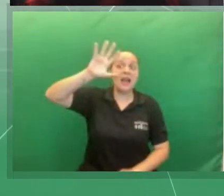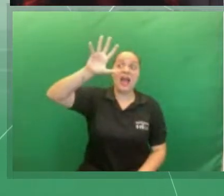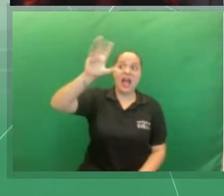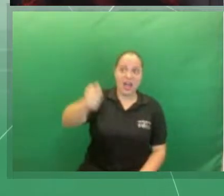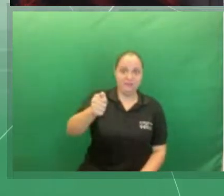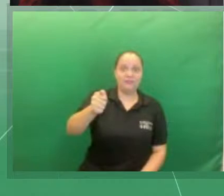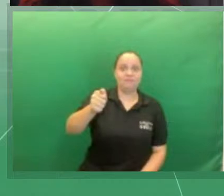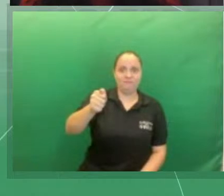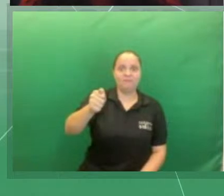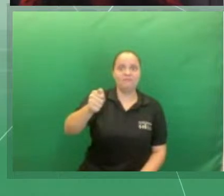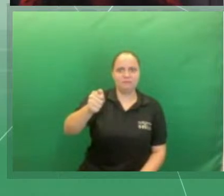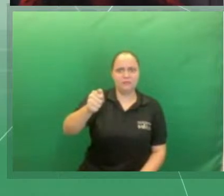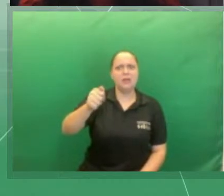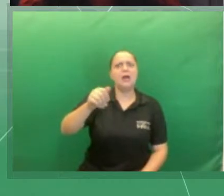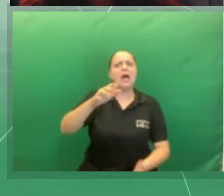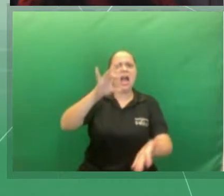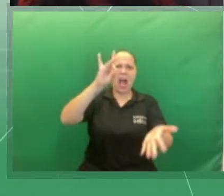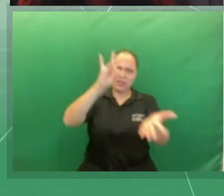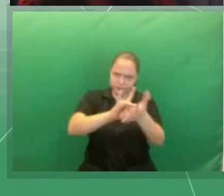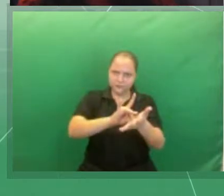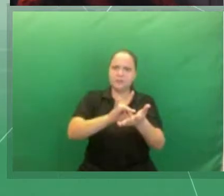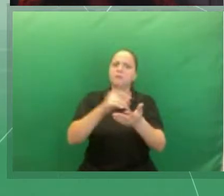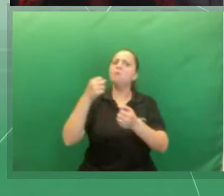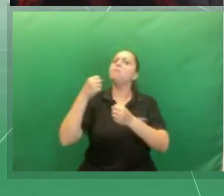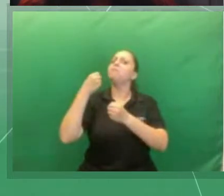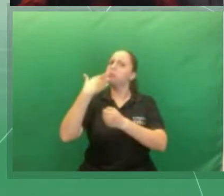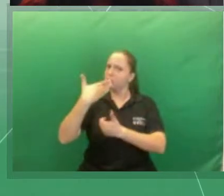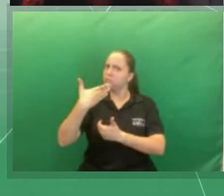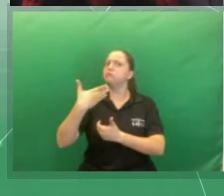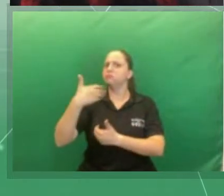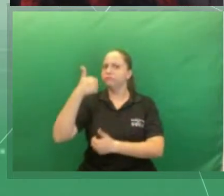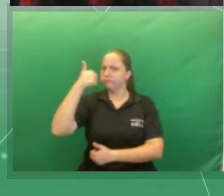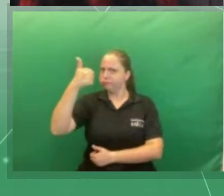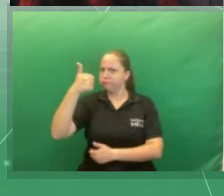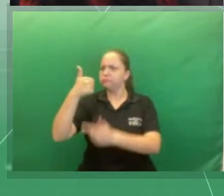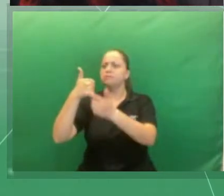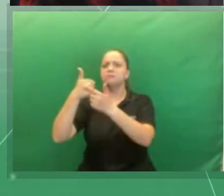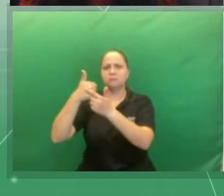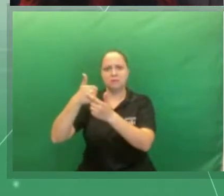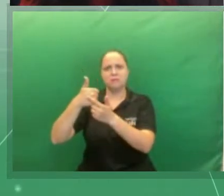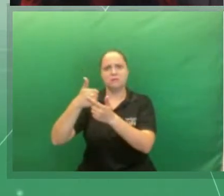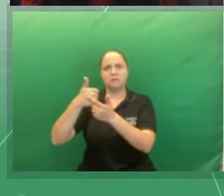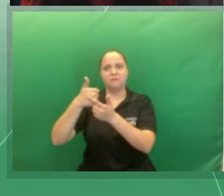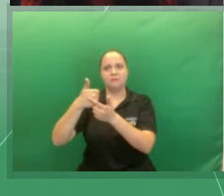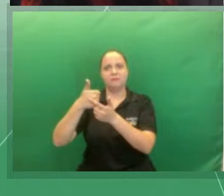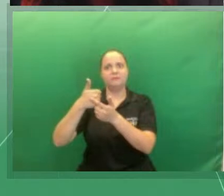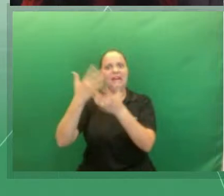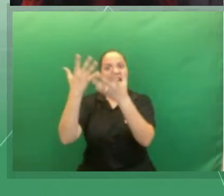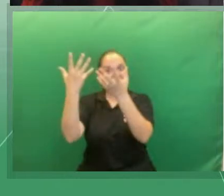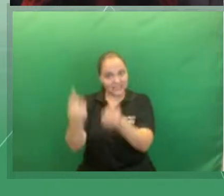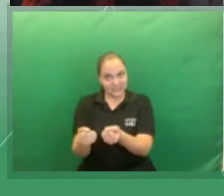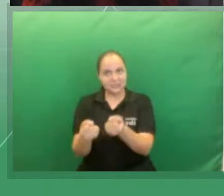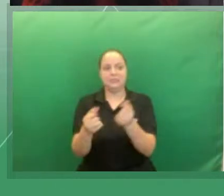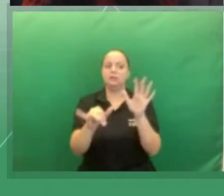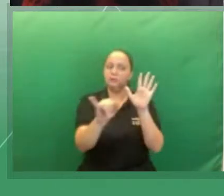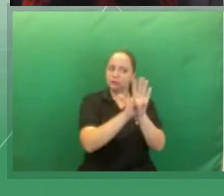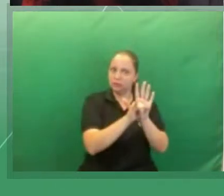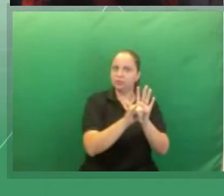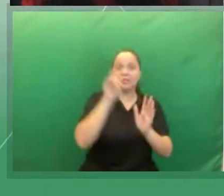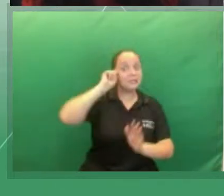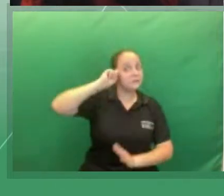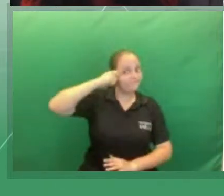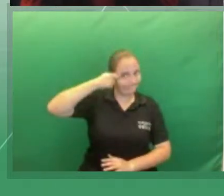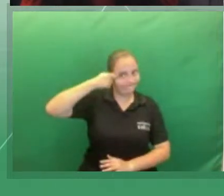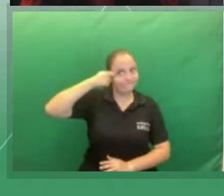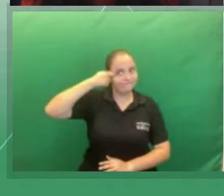valorização e afirmação positiva, de forma positiva da identidade racial através